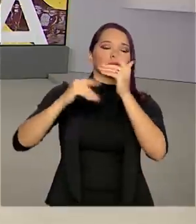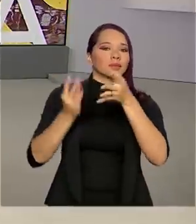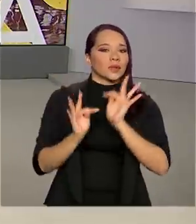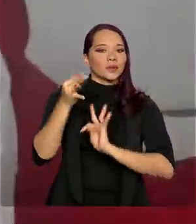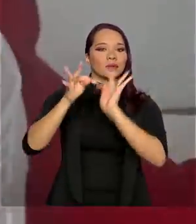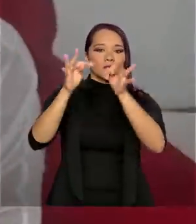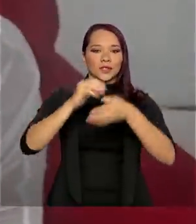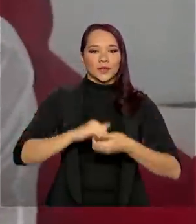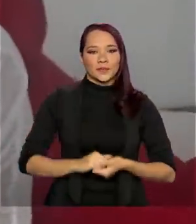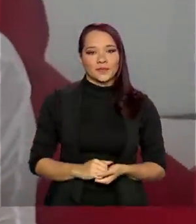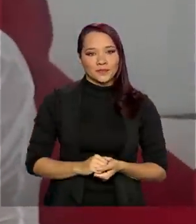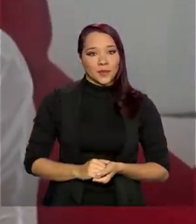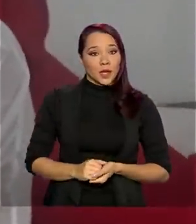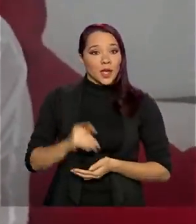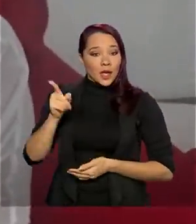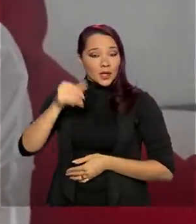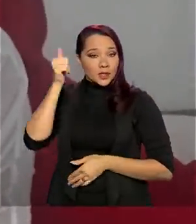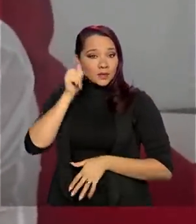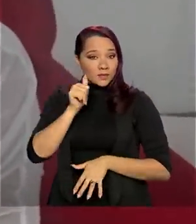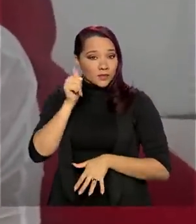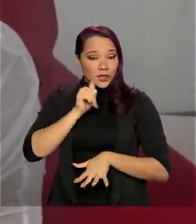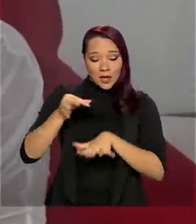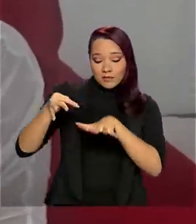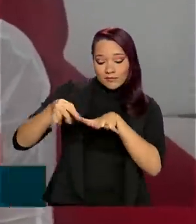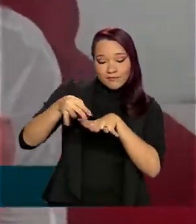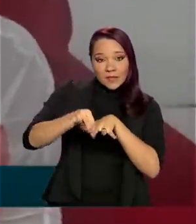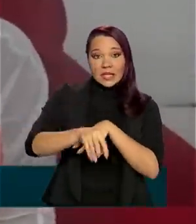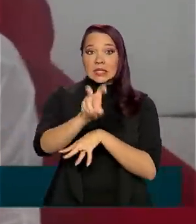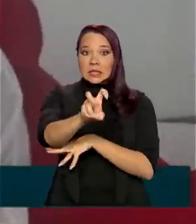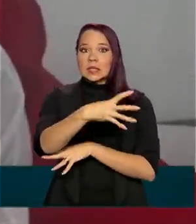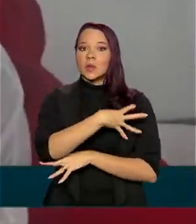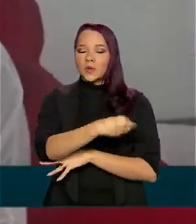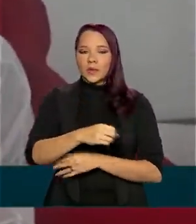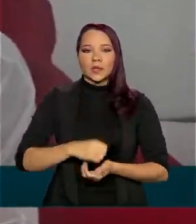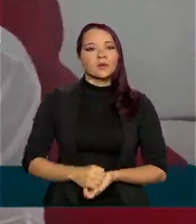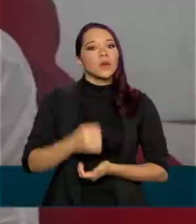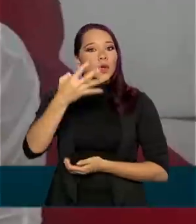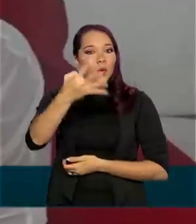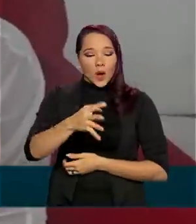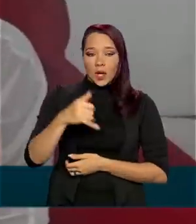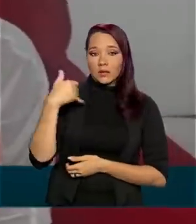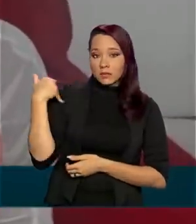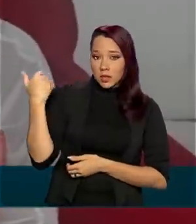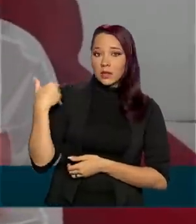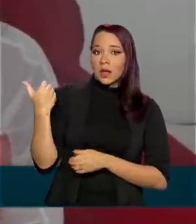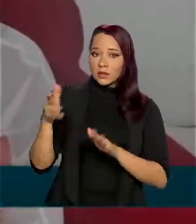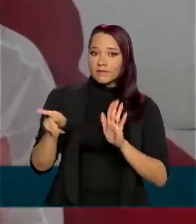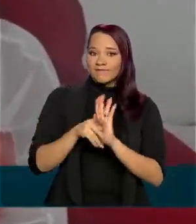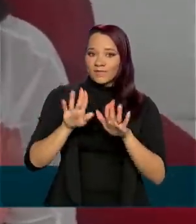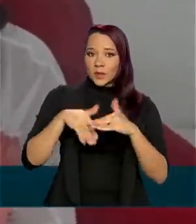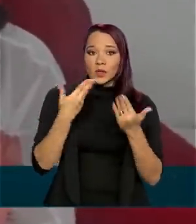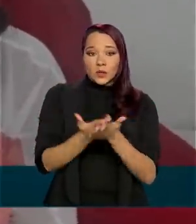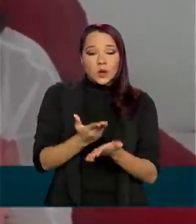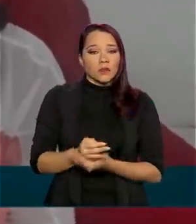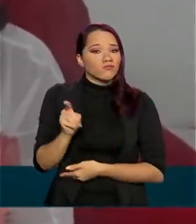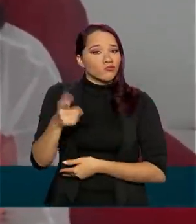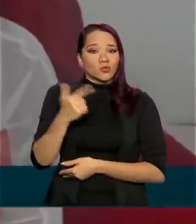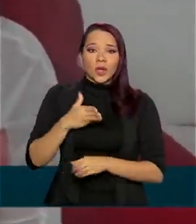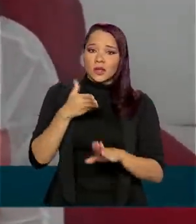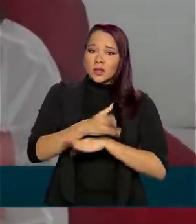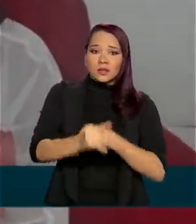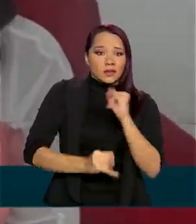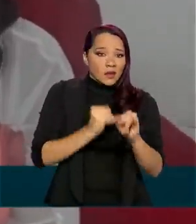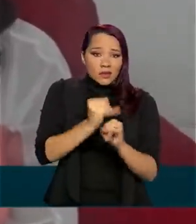Essa manicure tem cinco filhos, quatro deles em idade escolar. Ela não tem acesso à